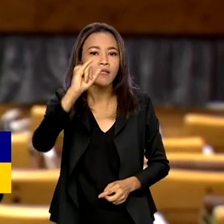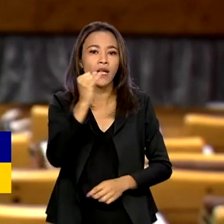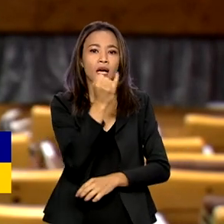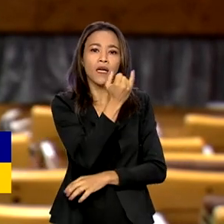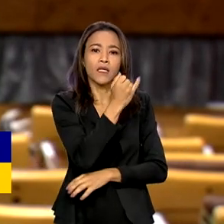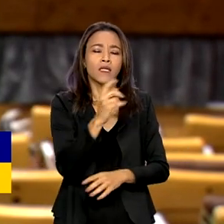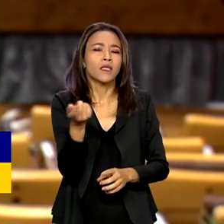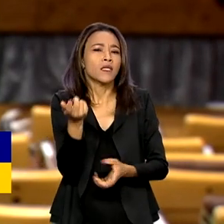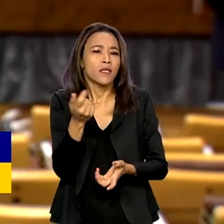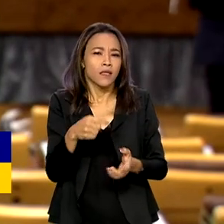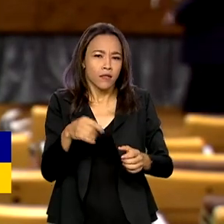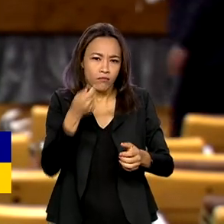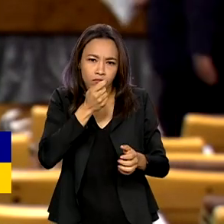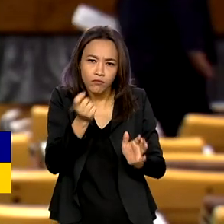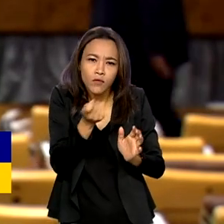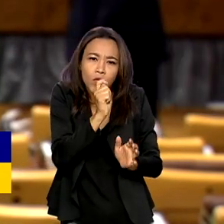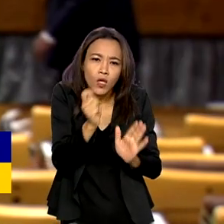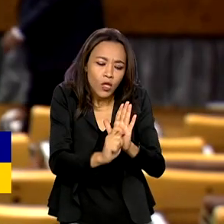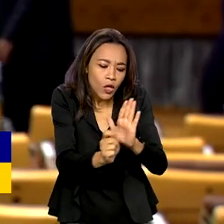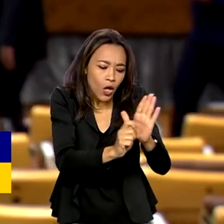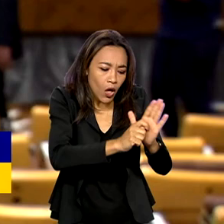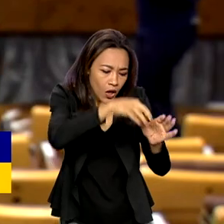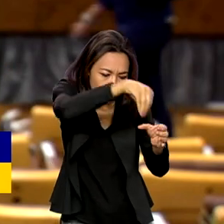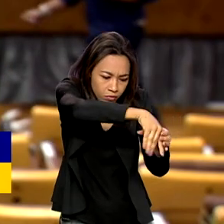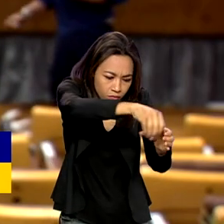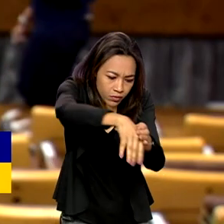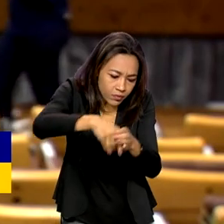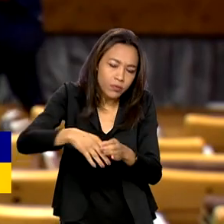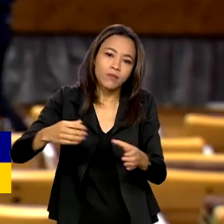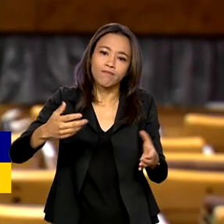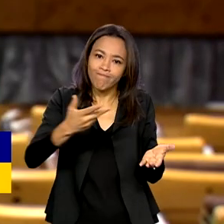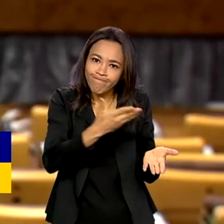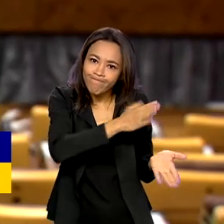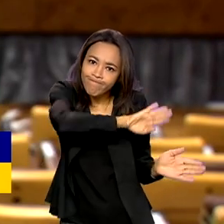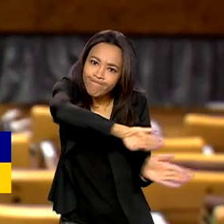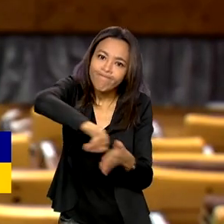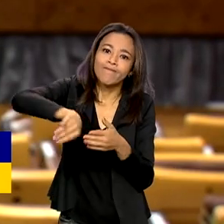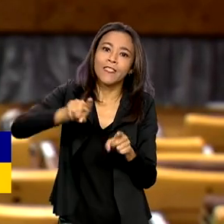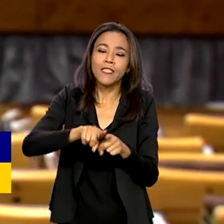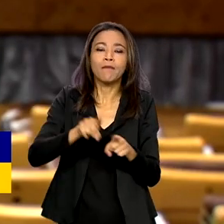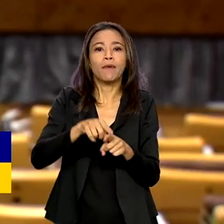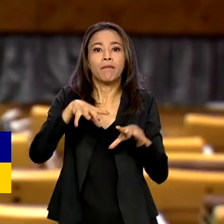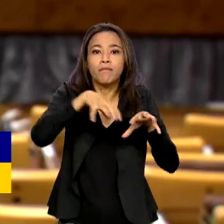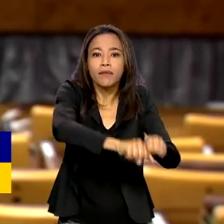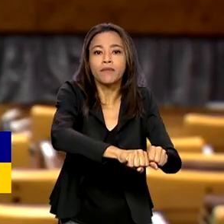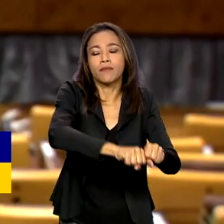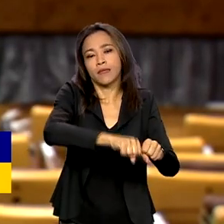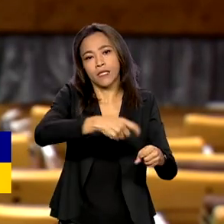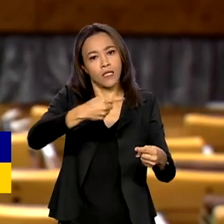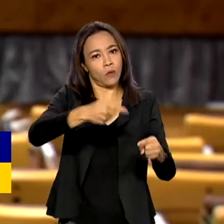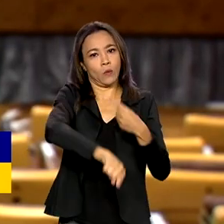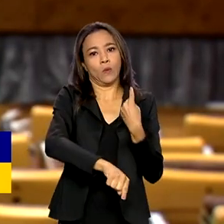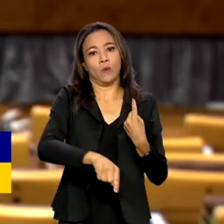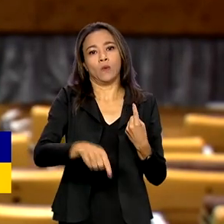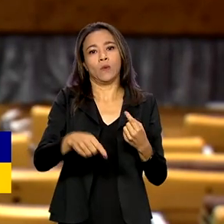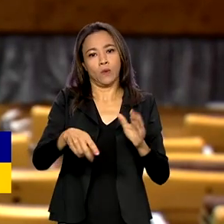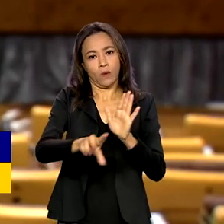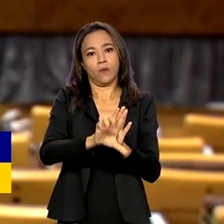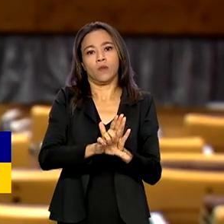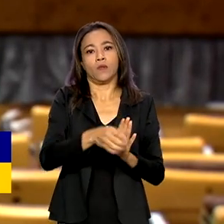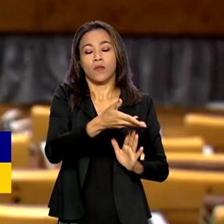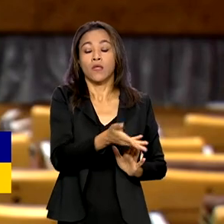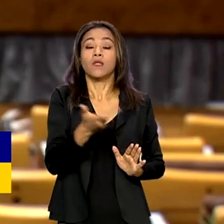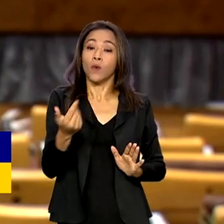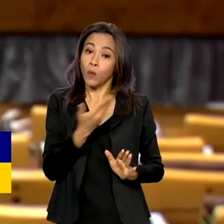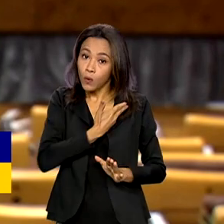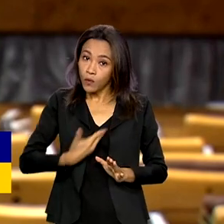cultivo de drogas e de instalações irregulares dentro da terra indígena. Após a reintegração de posse, o governo vai